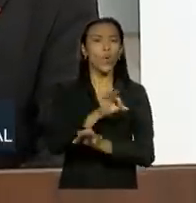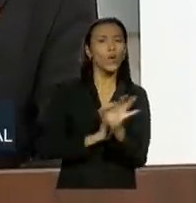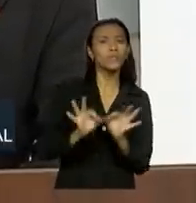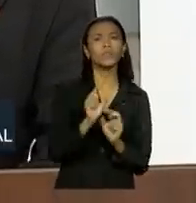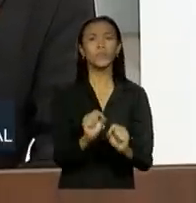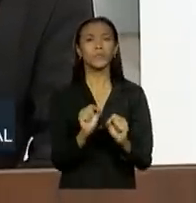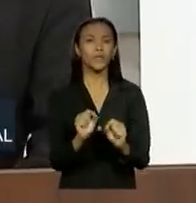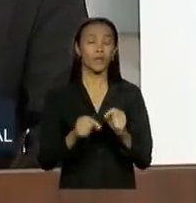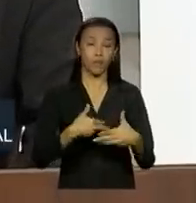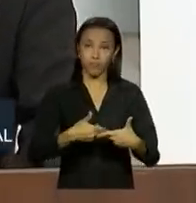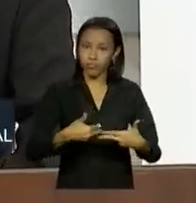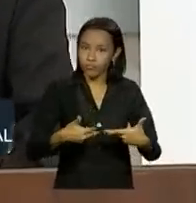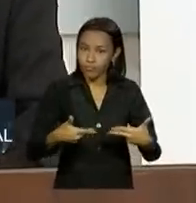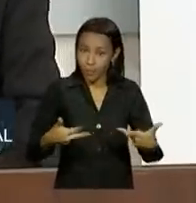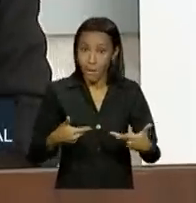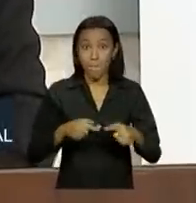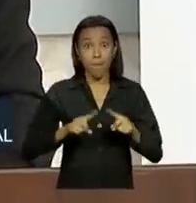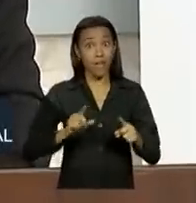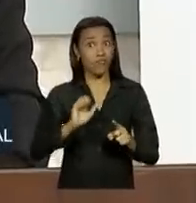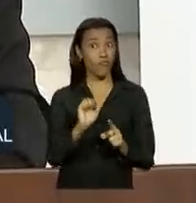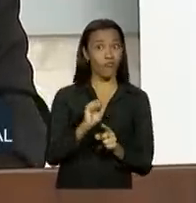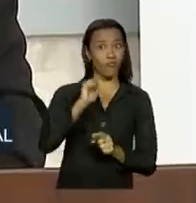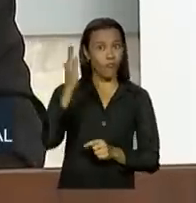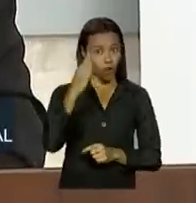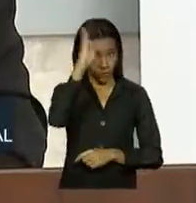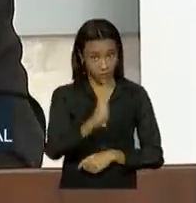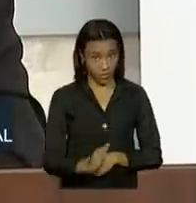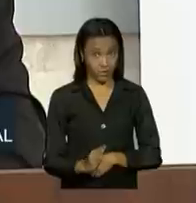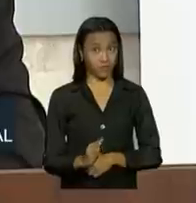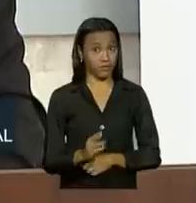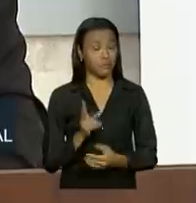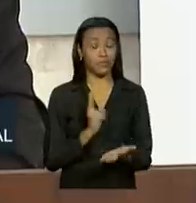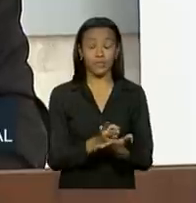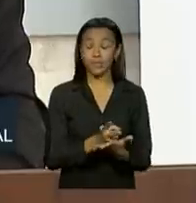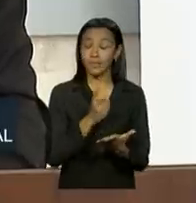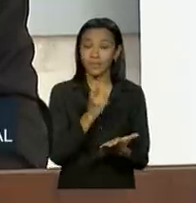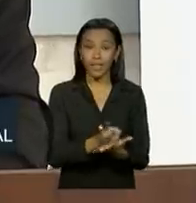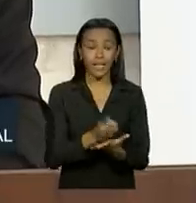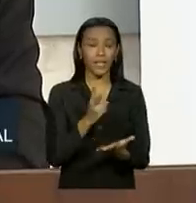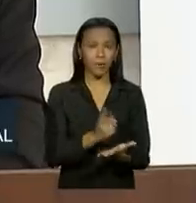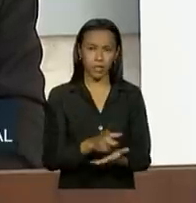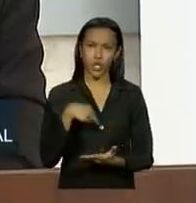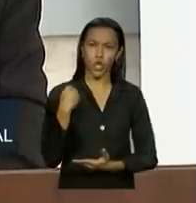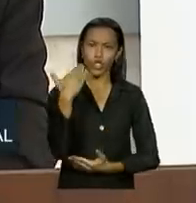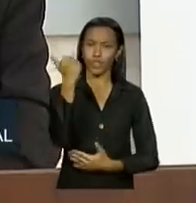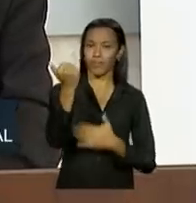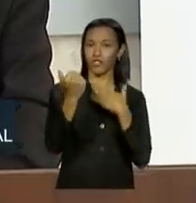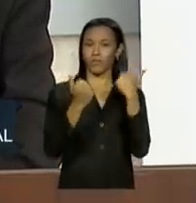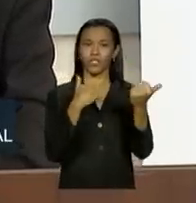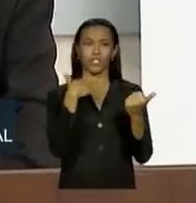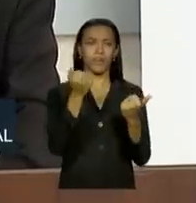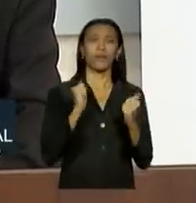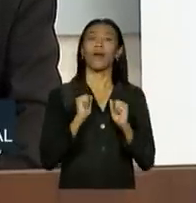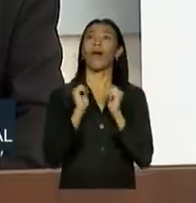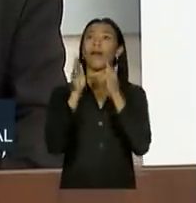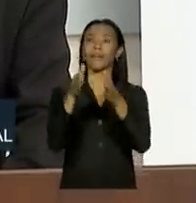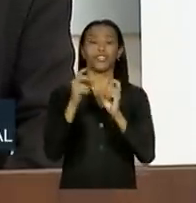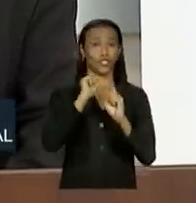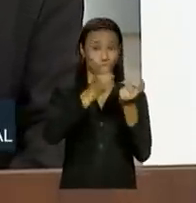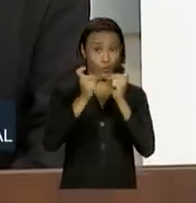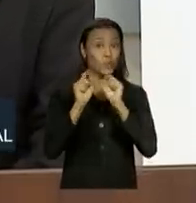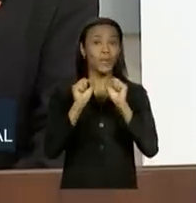realizando, mas que lá fora, como disse aqui o Trevisan, a todo momento nós estamos sendo chamados a debater o